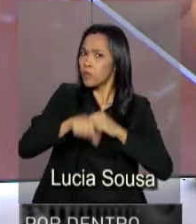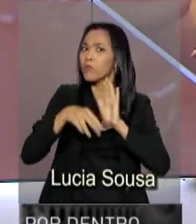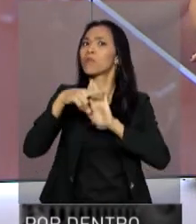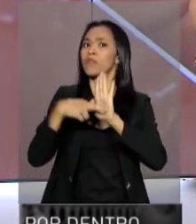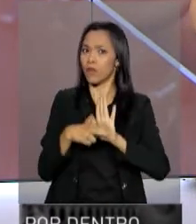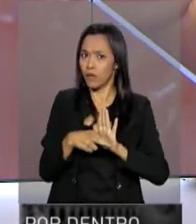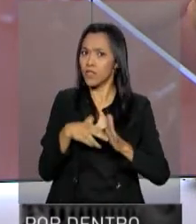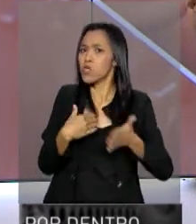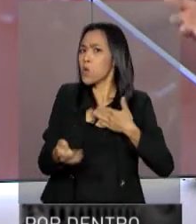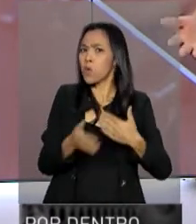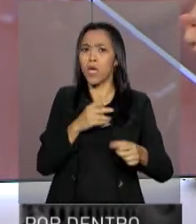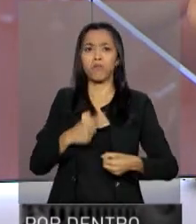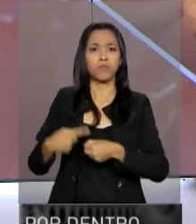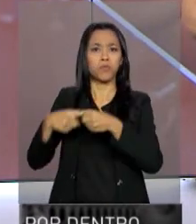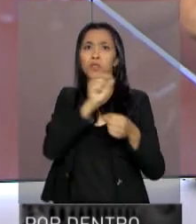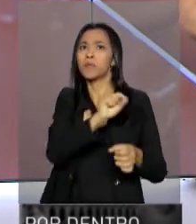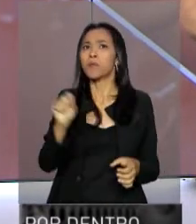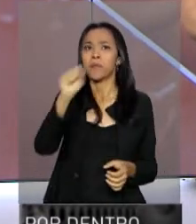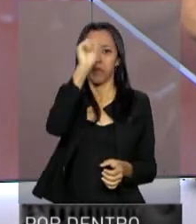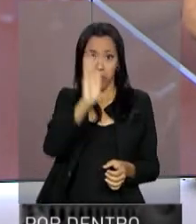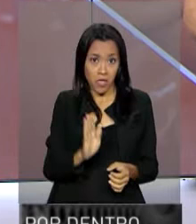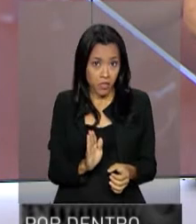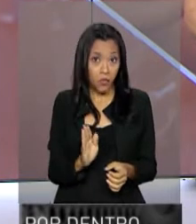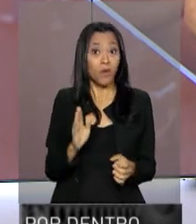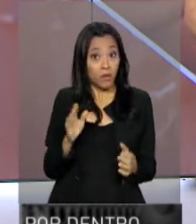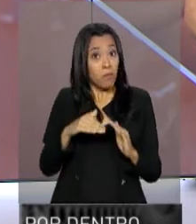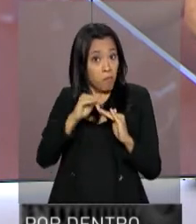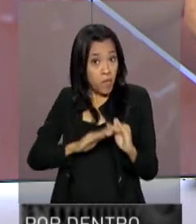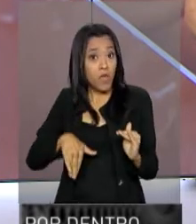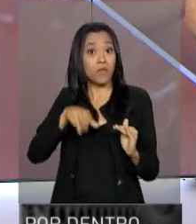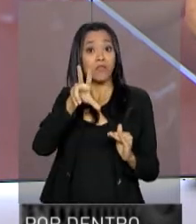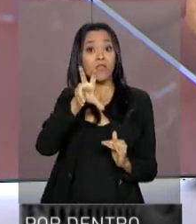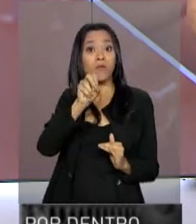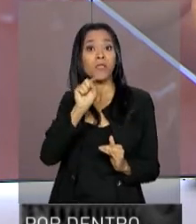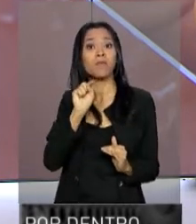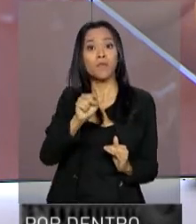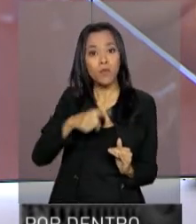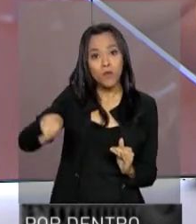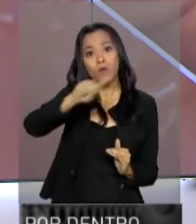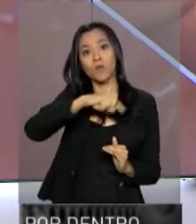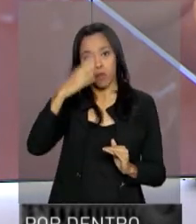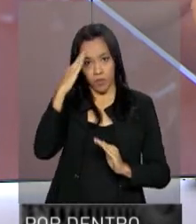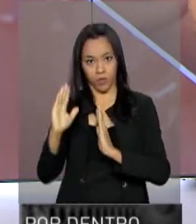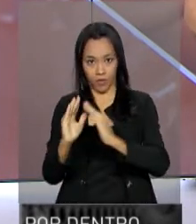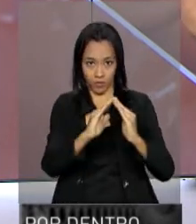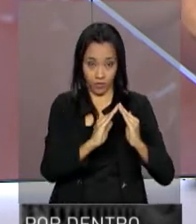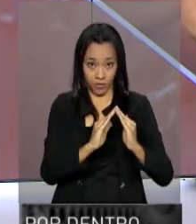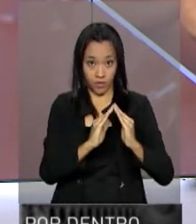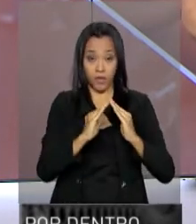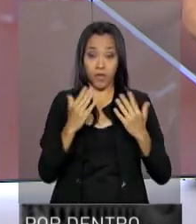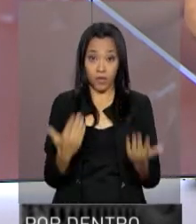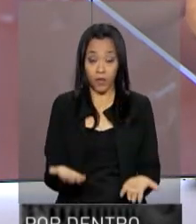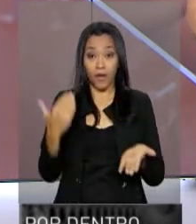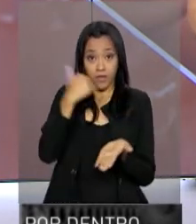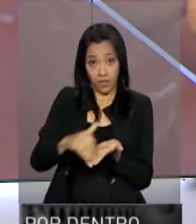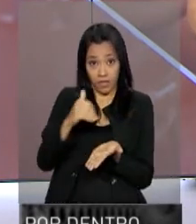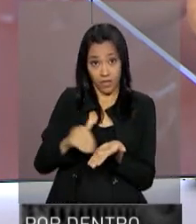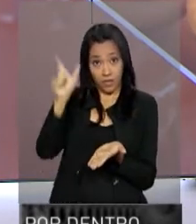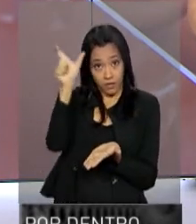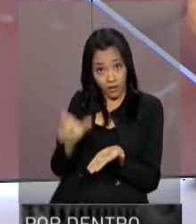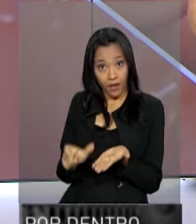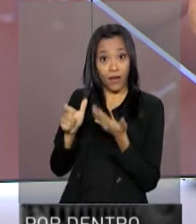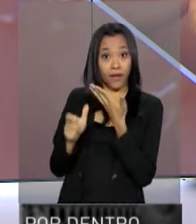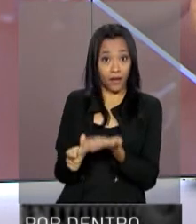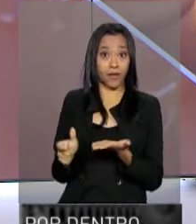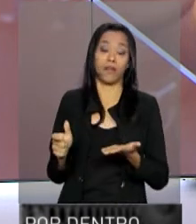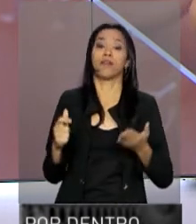chegar a qualquer município brasileiro, inclusive aqueles com menos de 50 mil habitantes. A Secretária Nacional de Habitação do Ministério das Cidades,